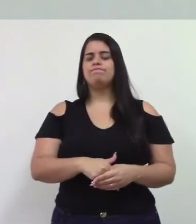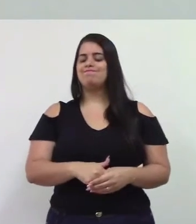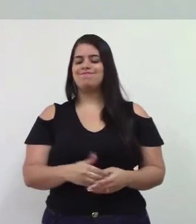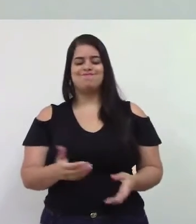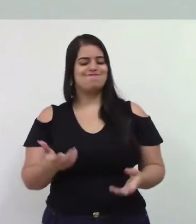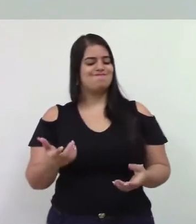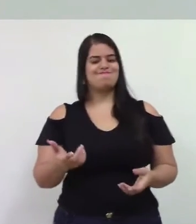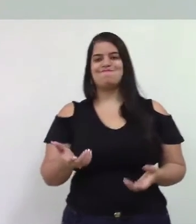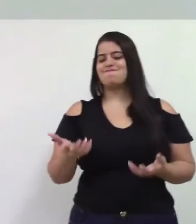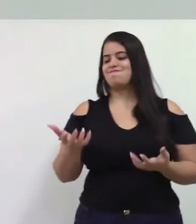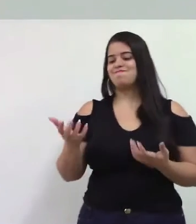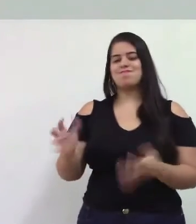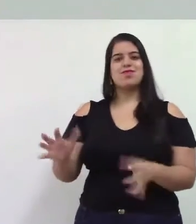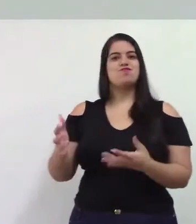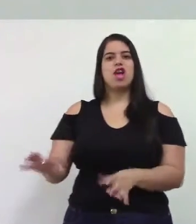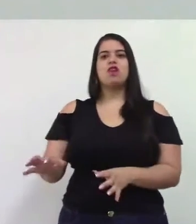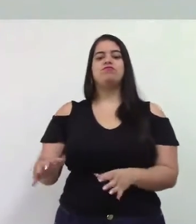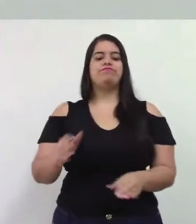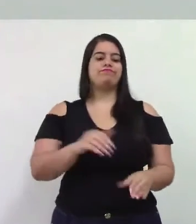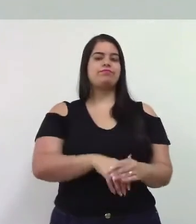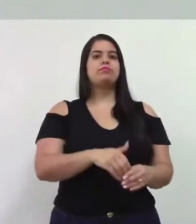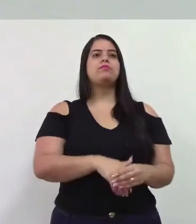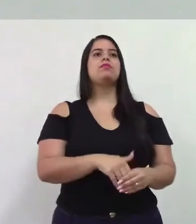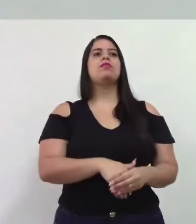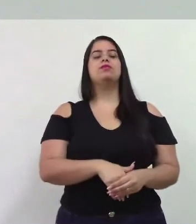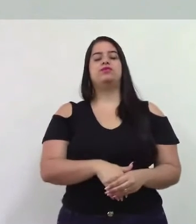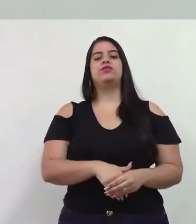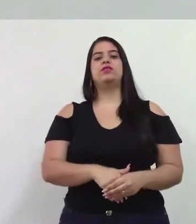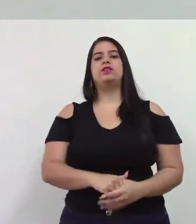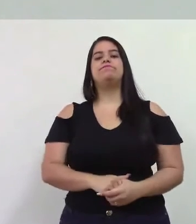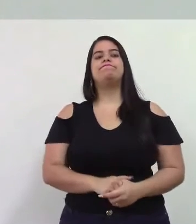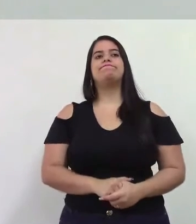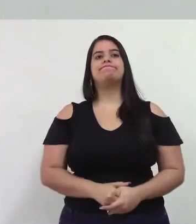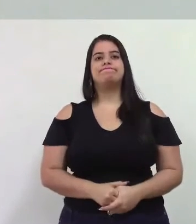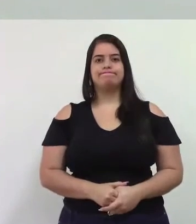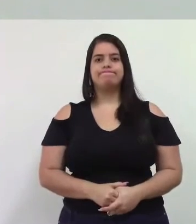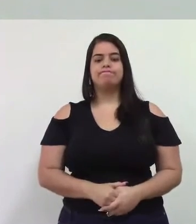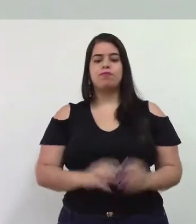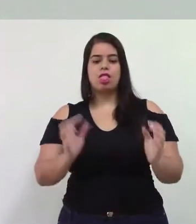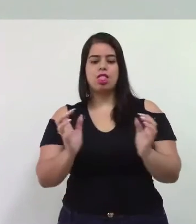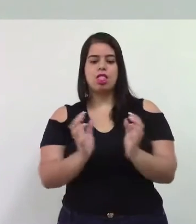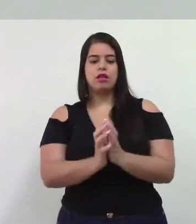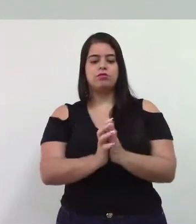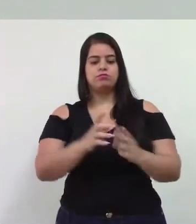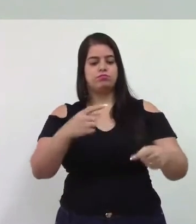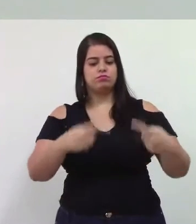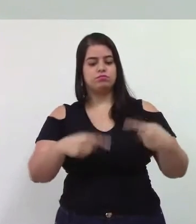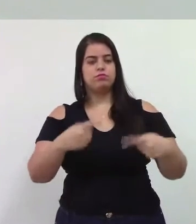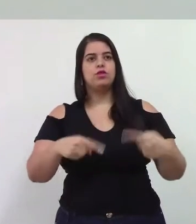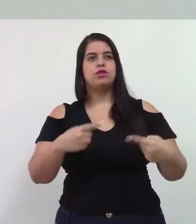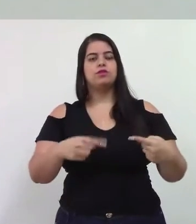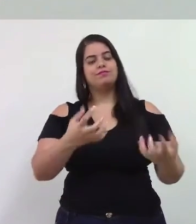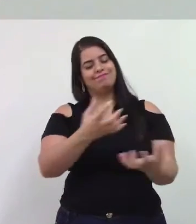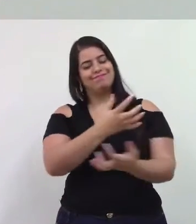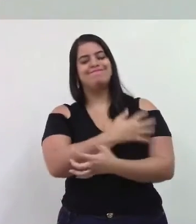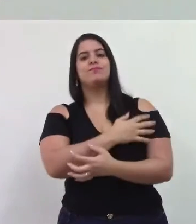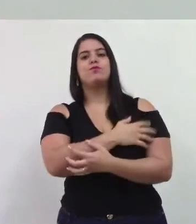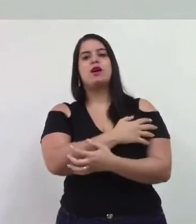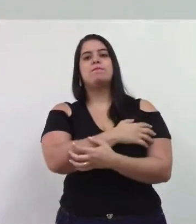arrepender novamente de votar no sucessor do seu grupo político um forte abraço